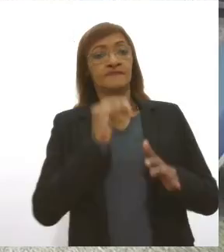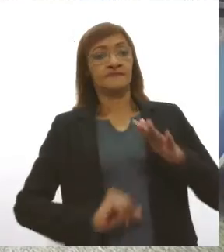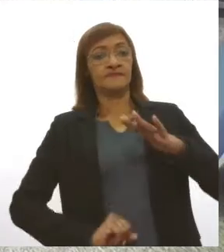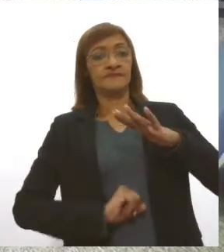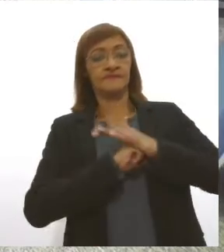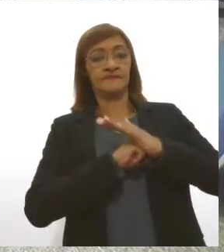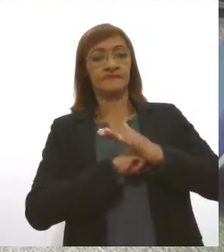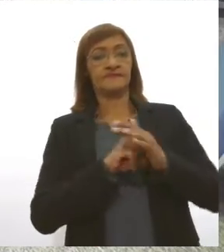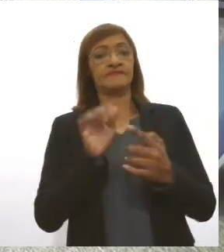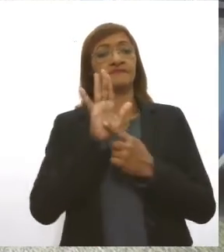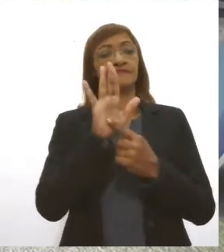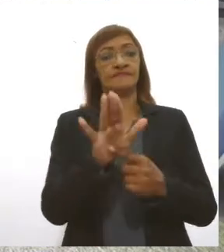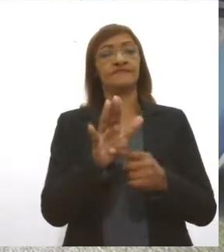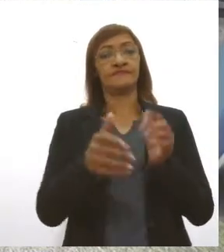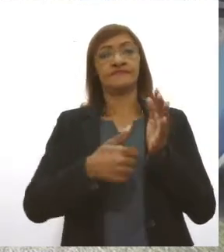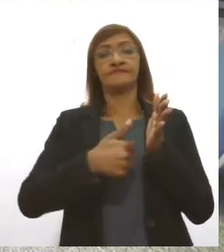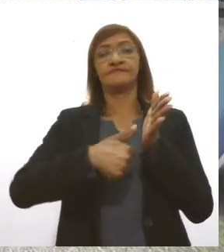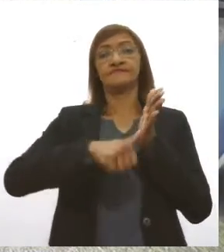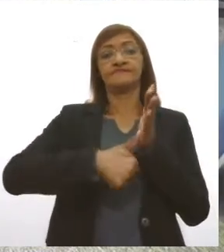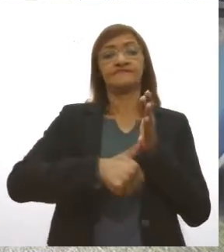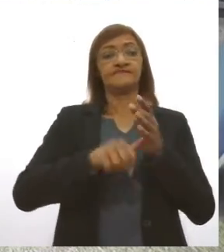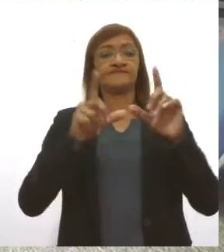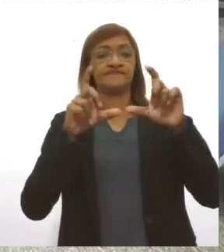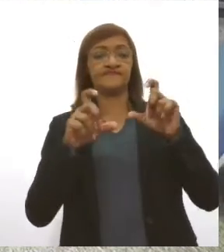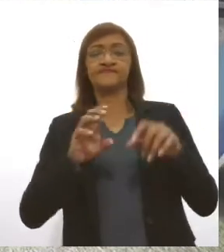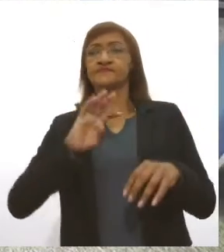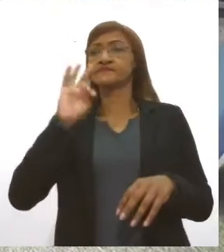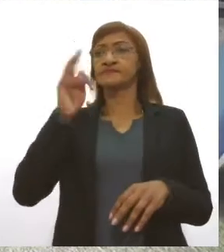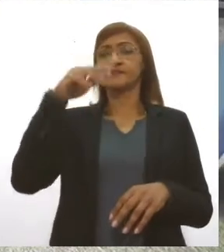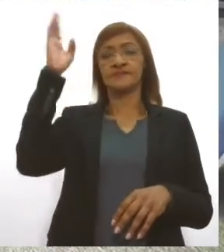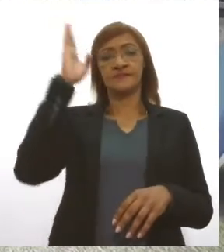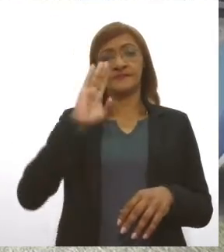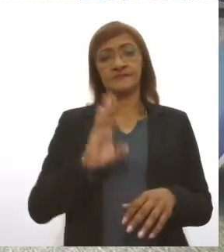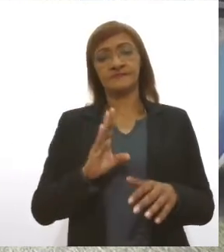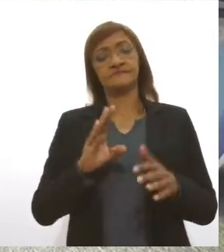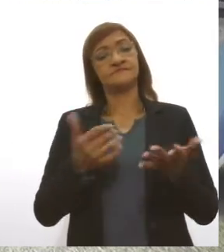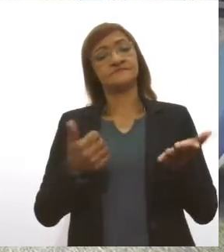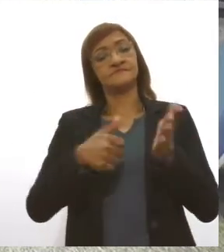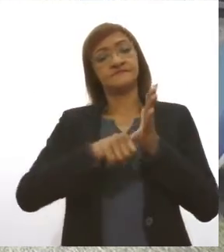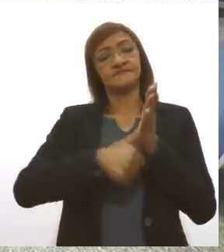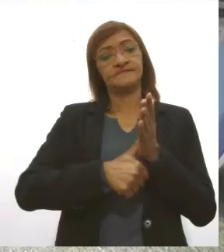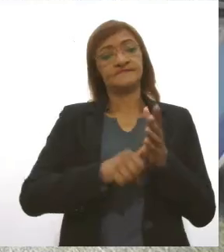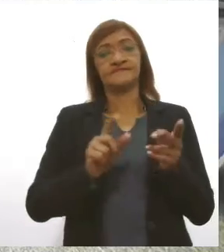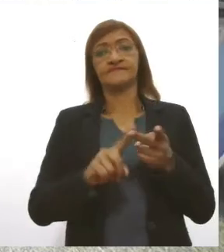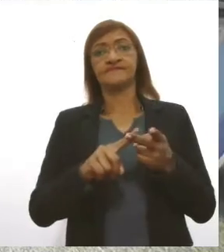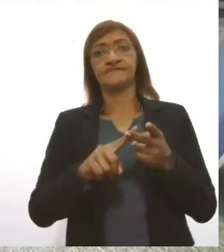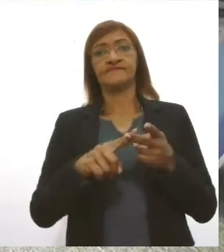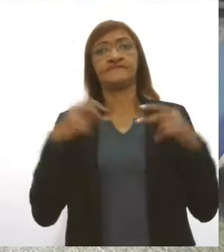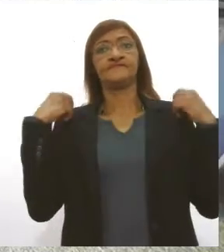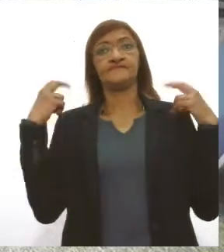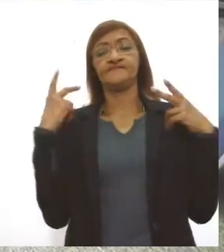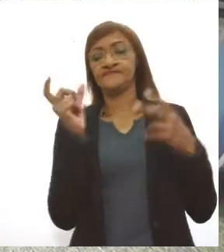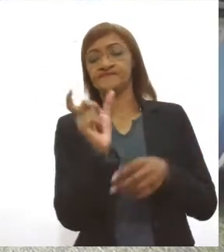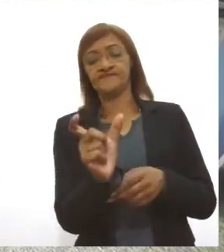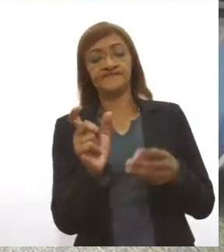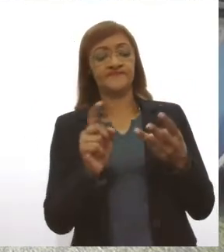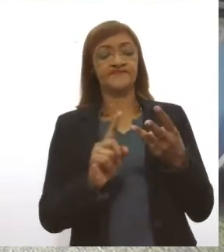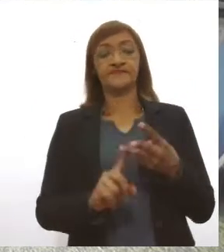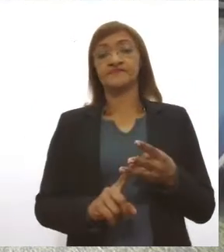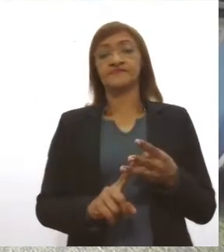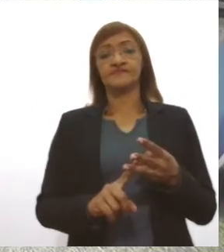foto, que é válido em todo o território nacional. Que documento é esse? Carteira de identidade, habilitação de motorista, reservista.